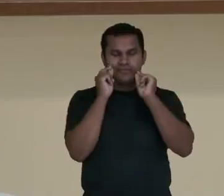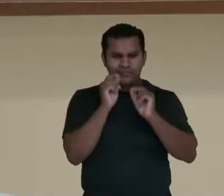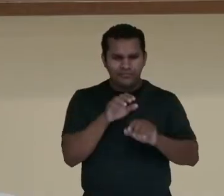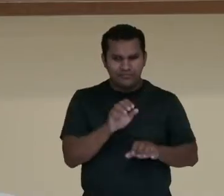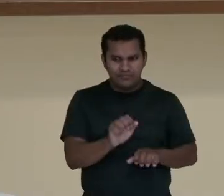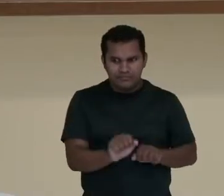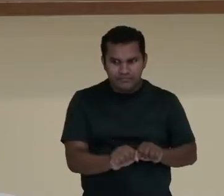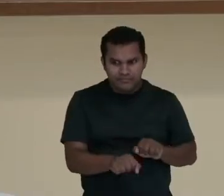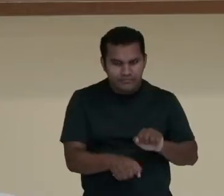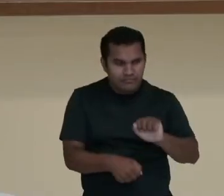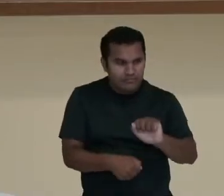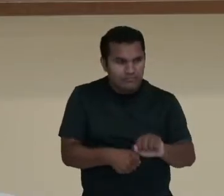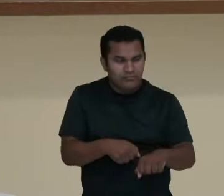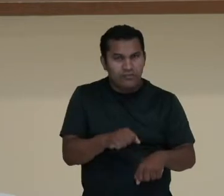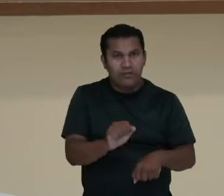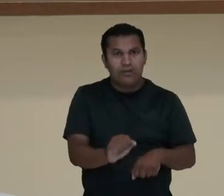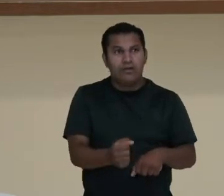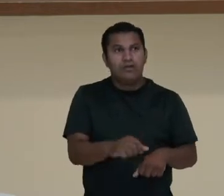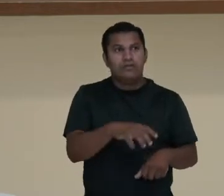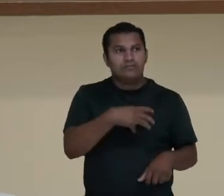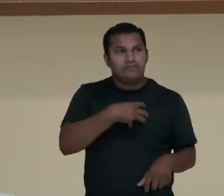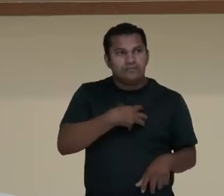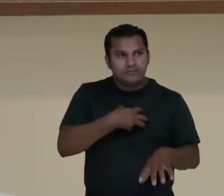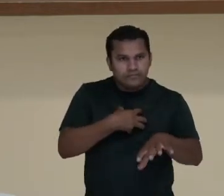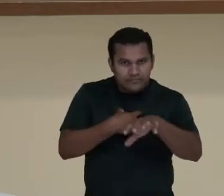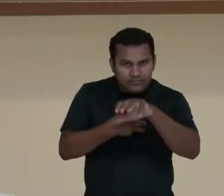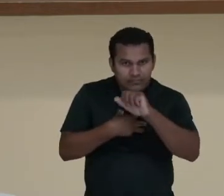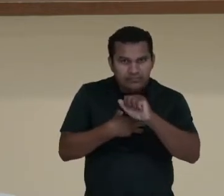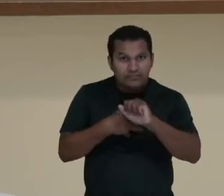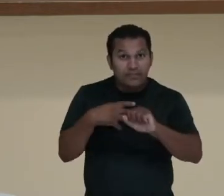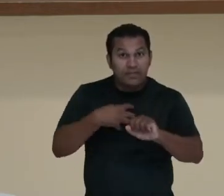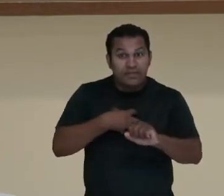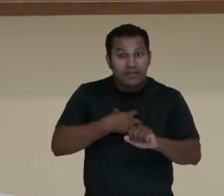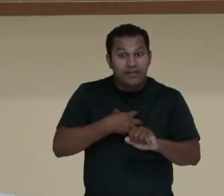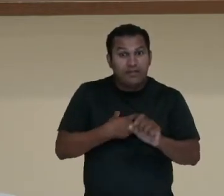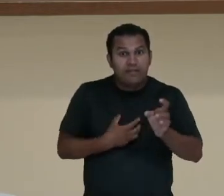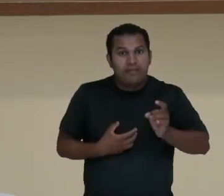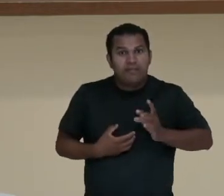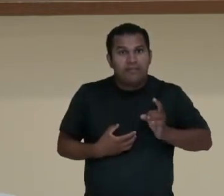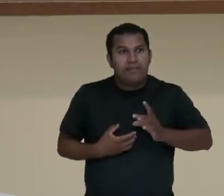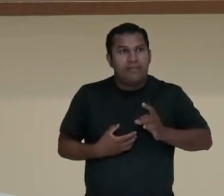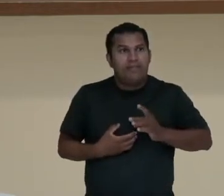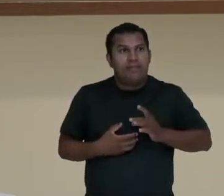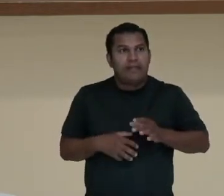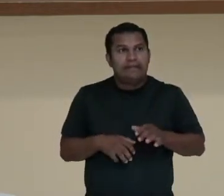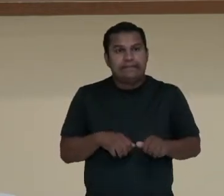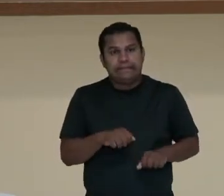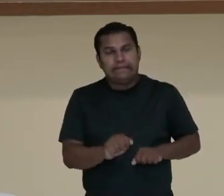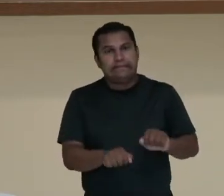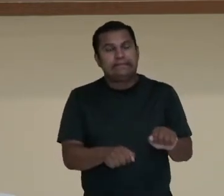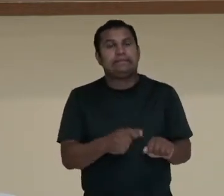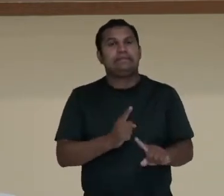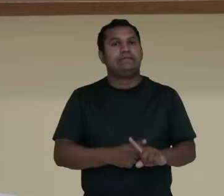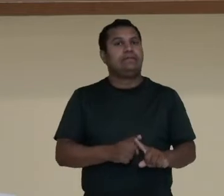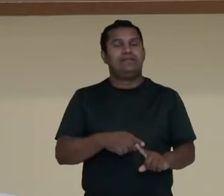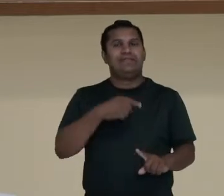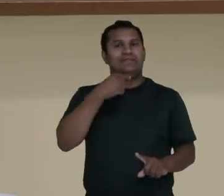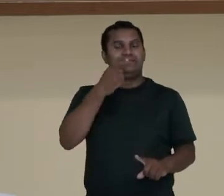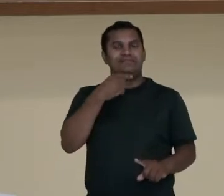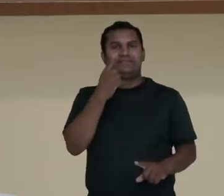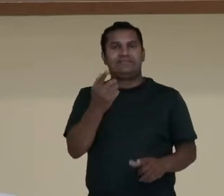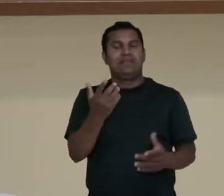sente ao iniciar aí a sua caminhada sozinho pela vida. Então, a vida é tão bela que chega a dar medo, o